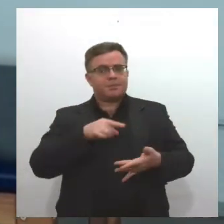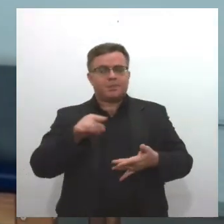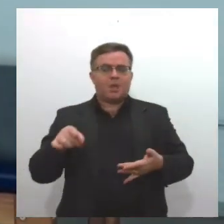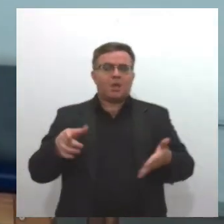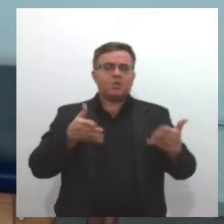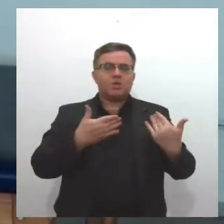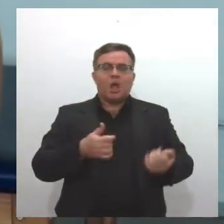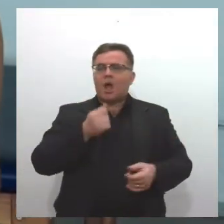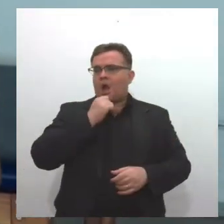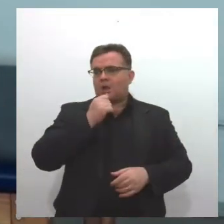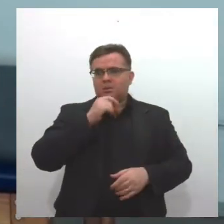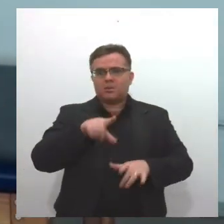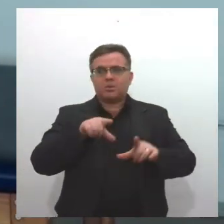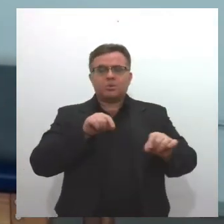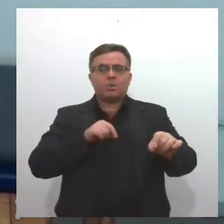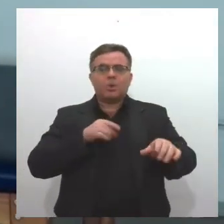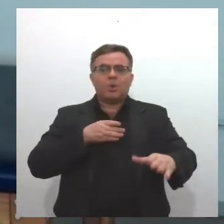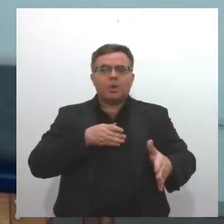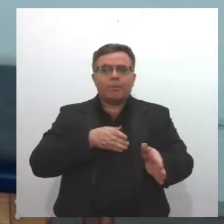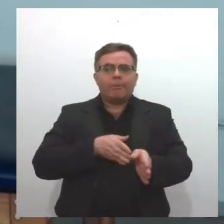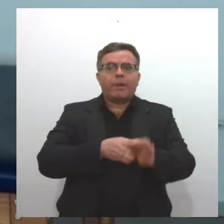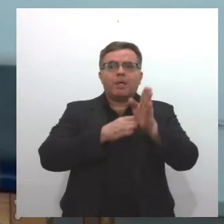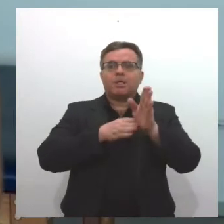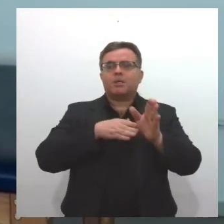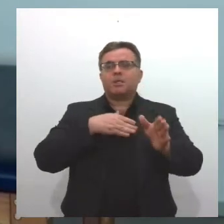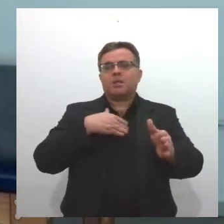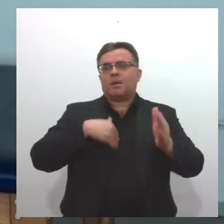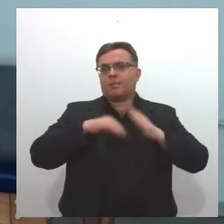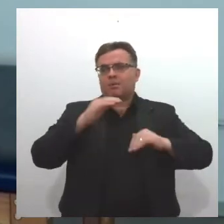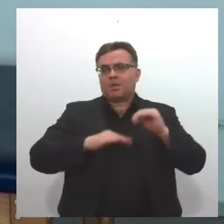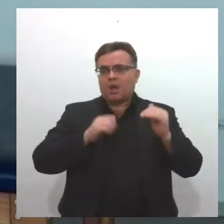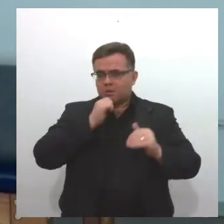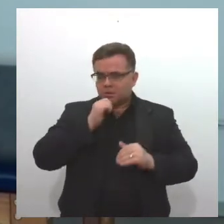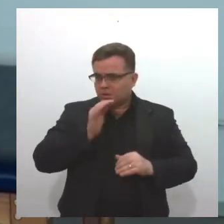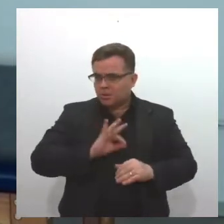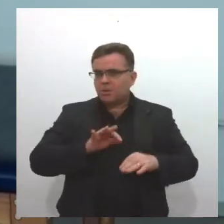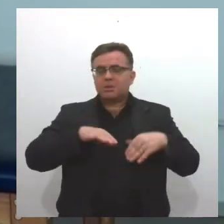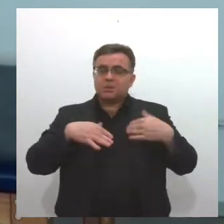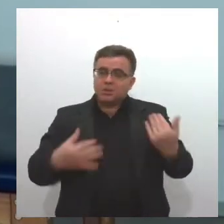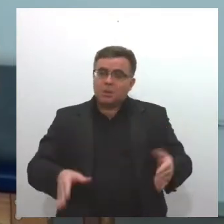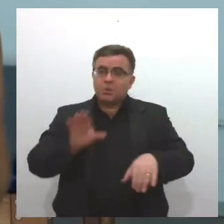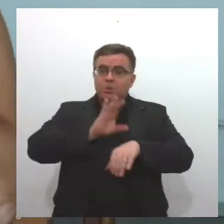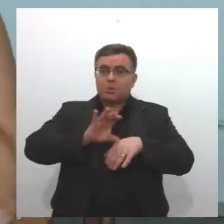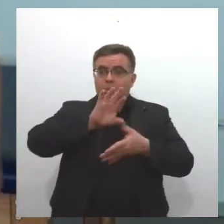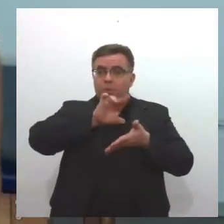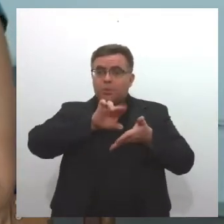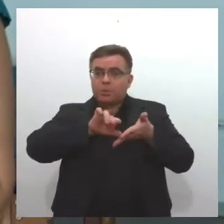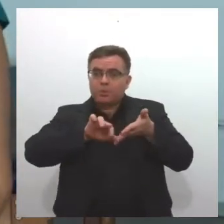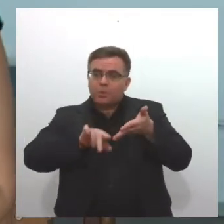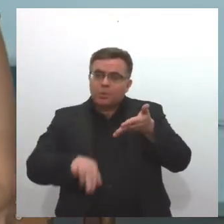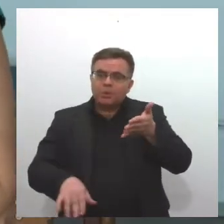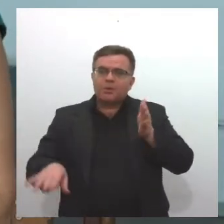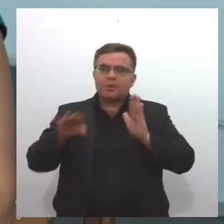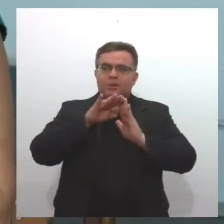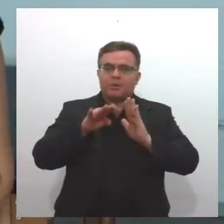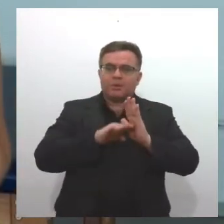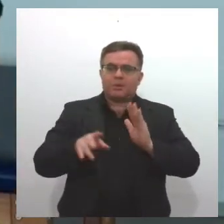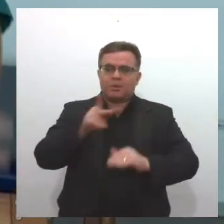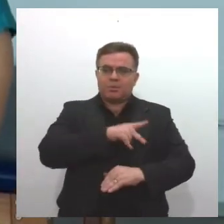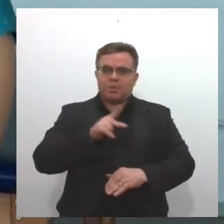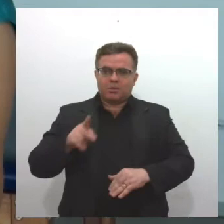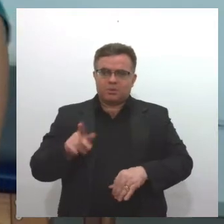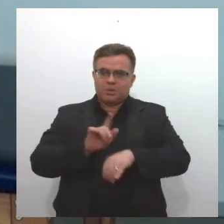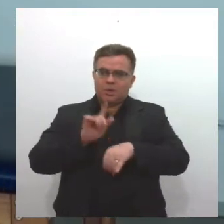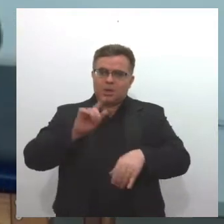a carreira, é uma oportunidade também de ter um contato com aquela profissão. Porque esses cursos todos são oferecidos pelos nossos professores da graduação.